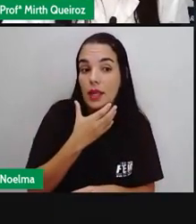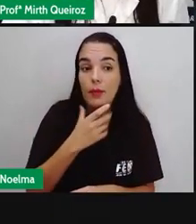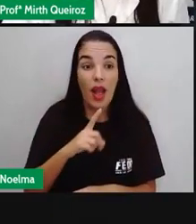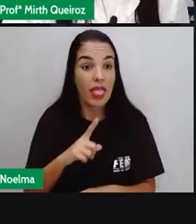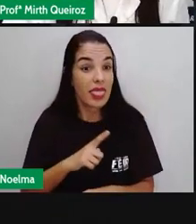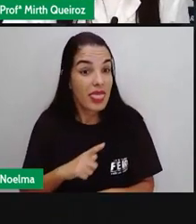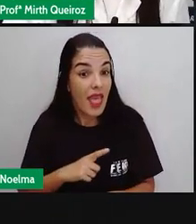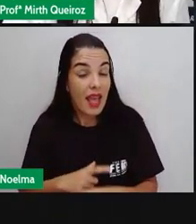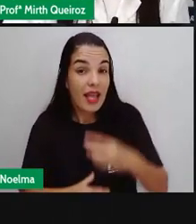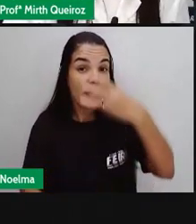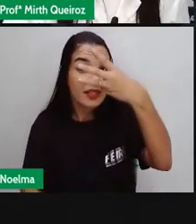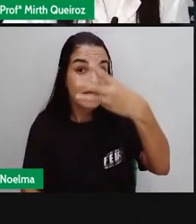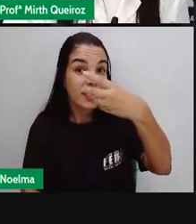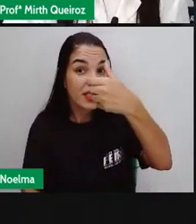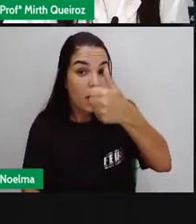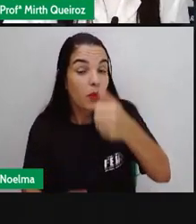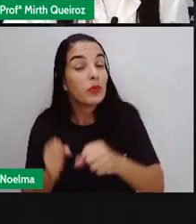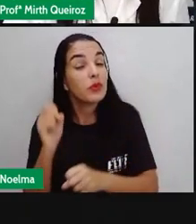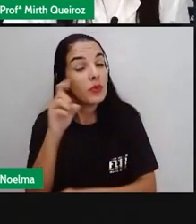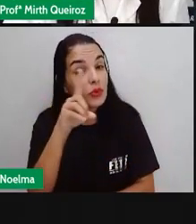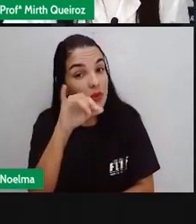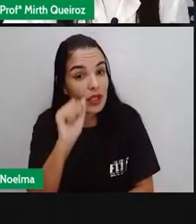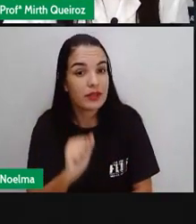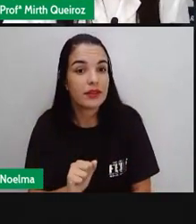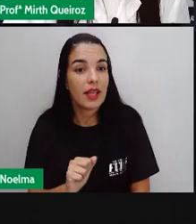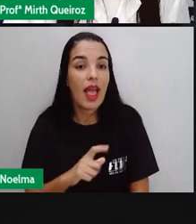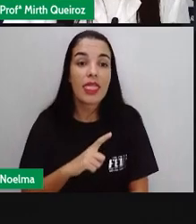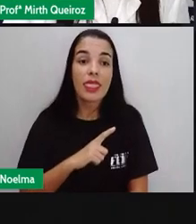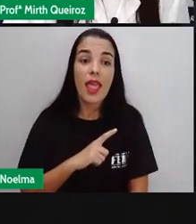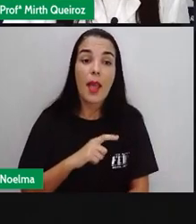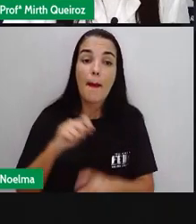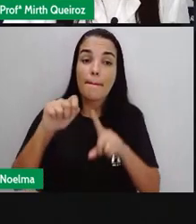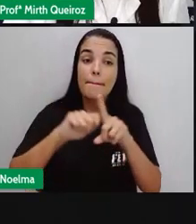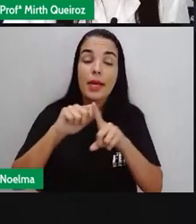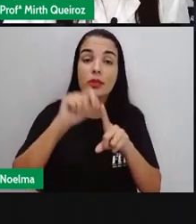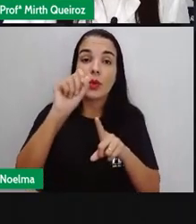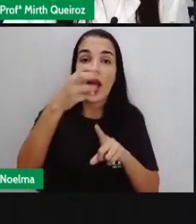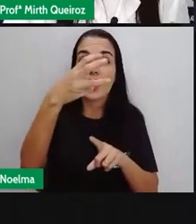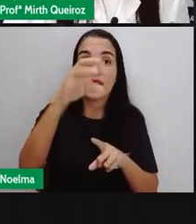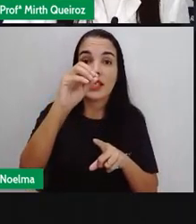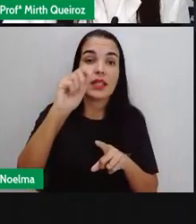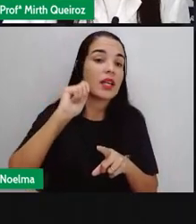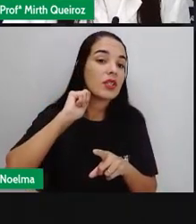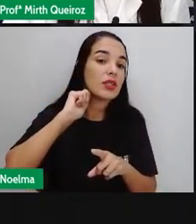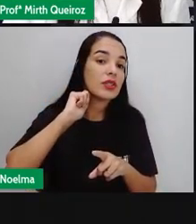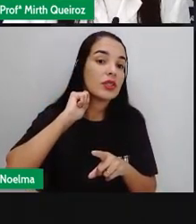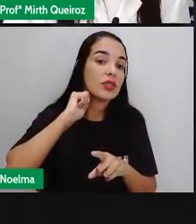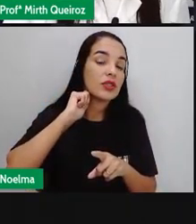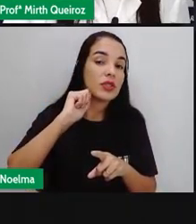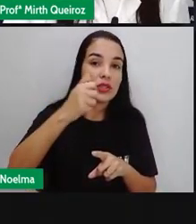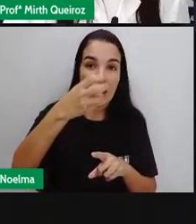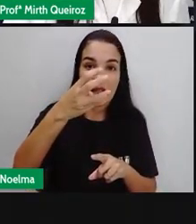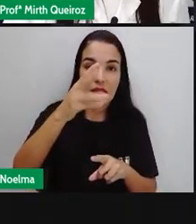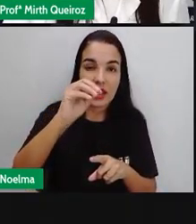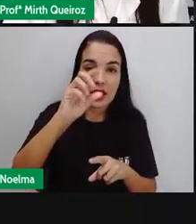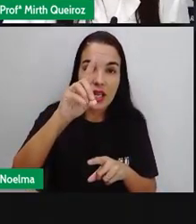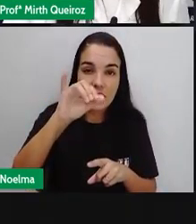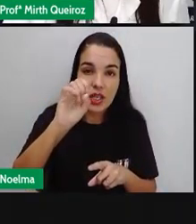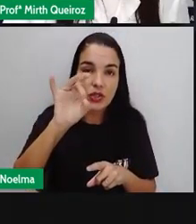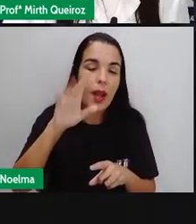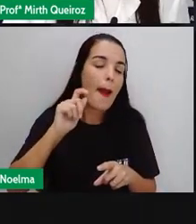E nós temos meses Que tem 30 dias Que é o caso de abril Junho